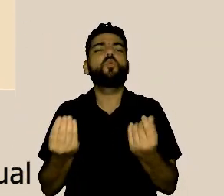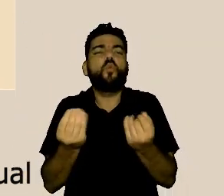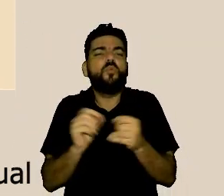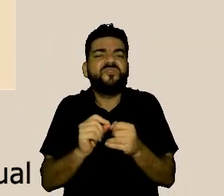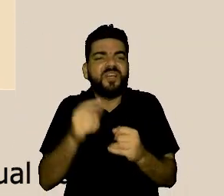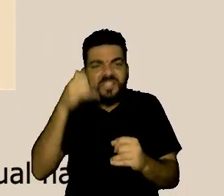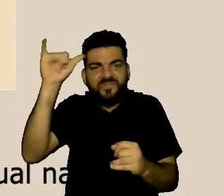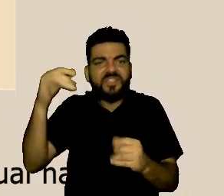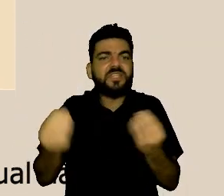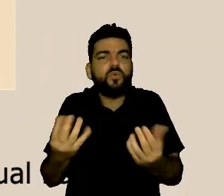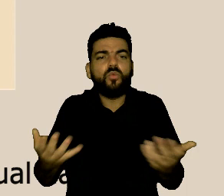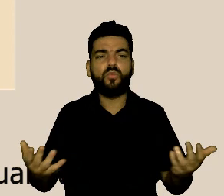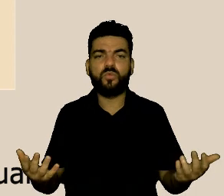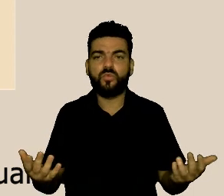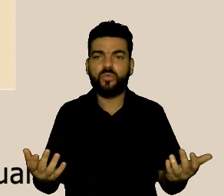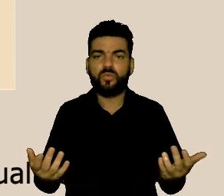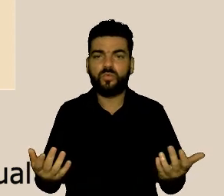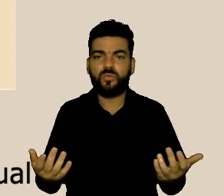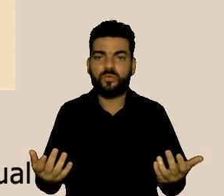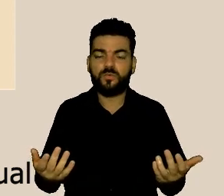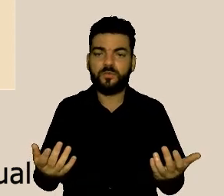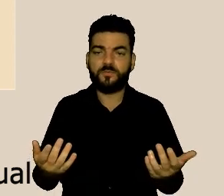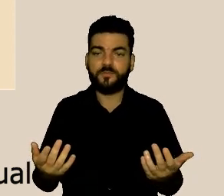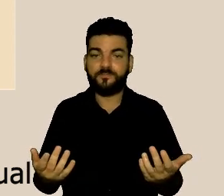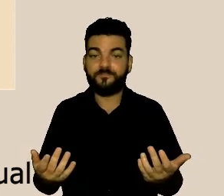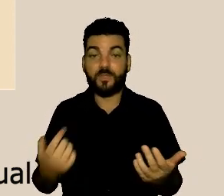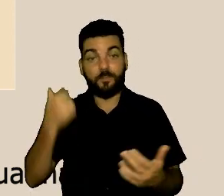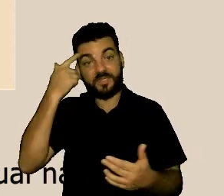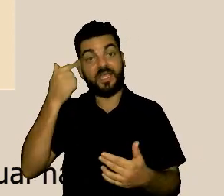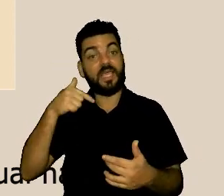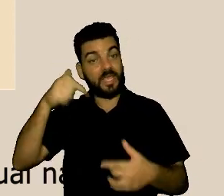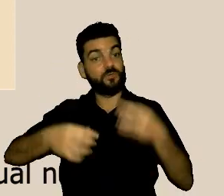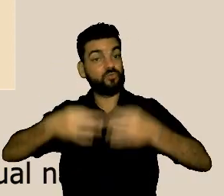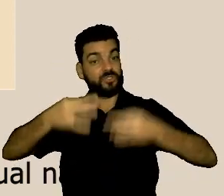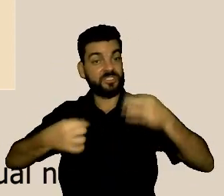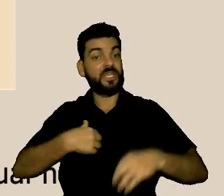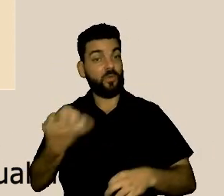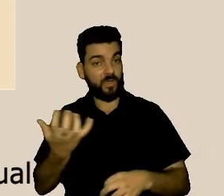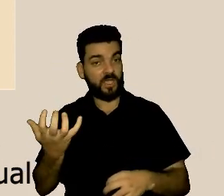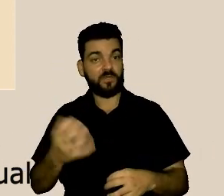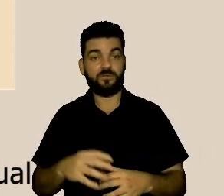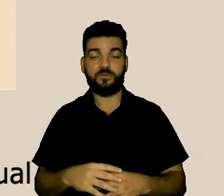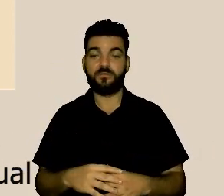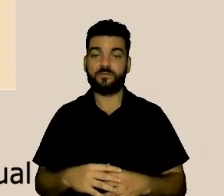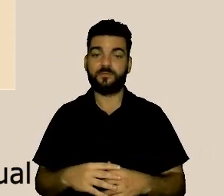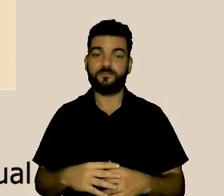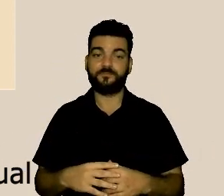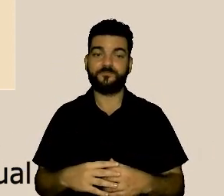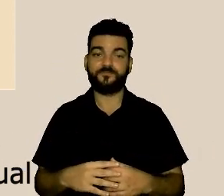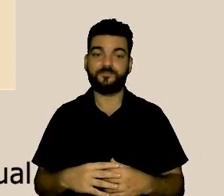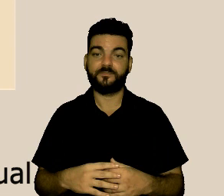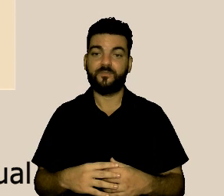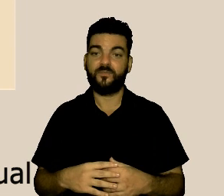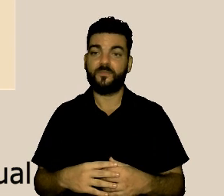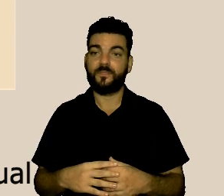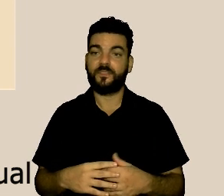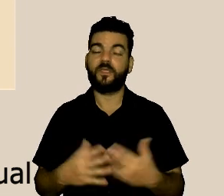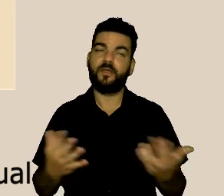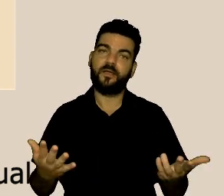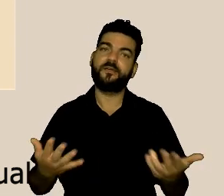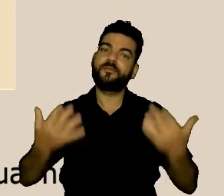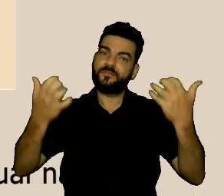trabalhar na prevenção a gente precisa pensar a justiça que nós queremos e daí é de novo